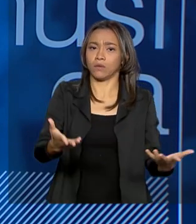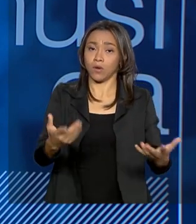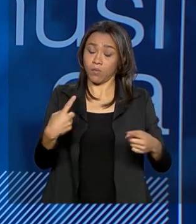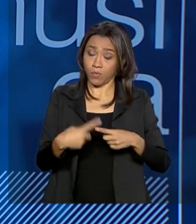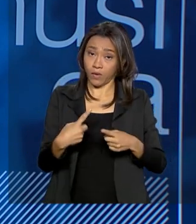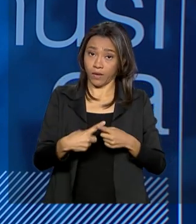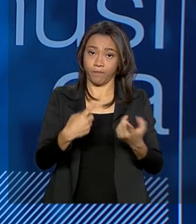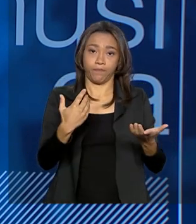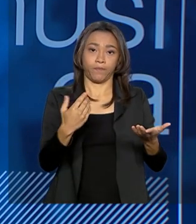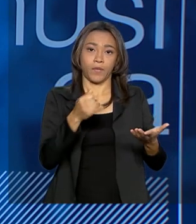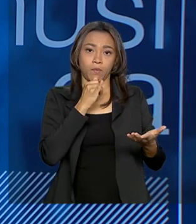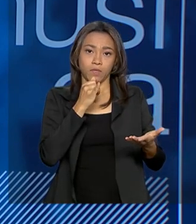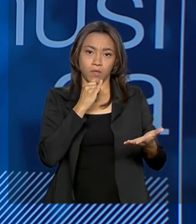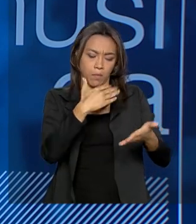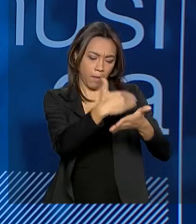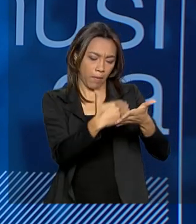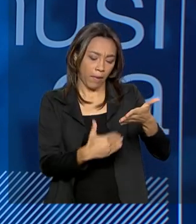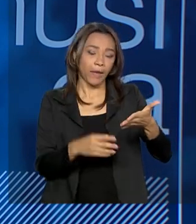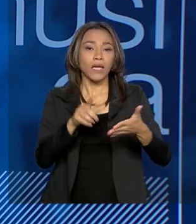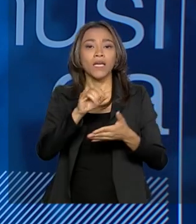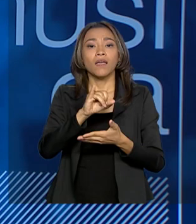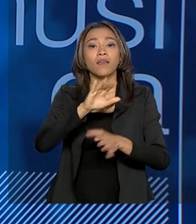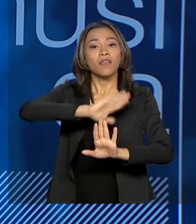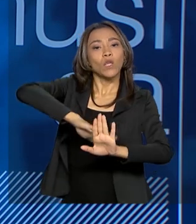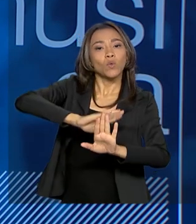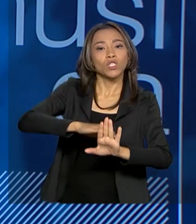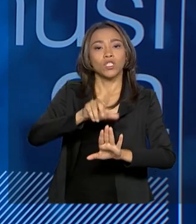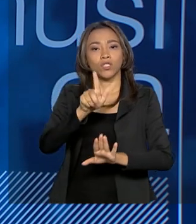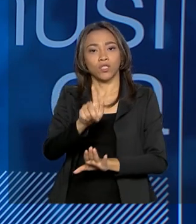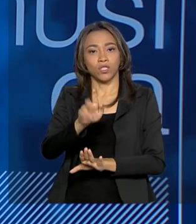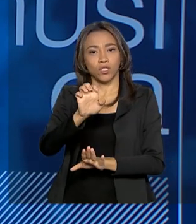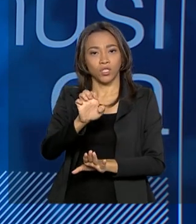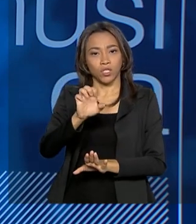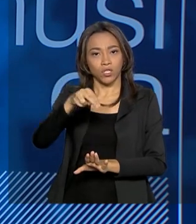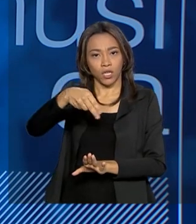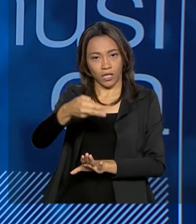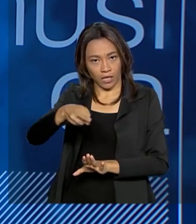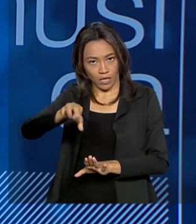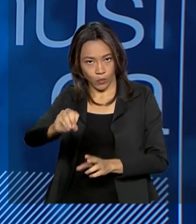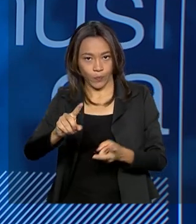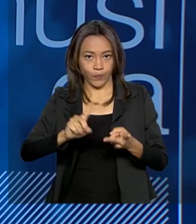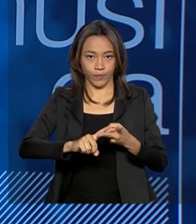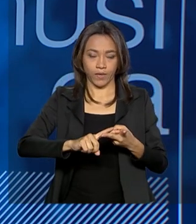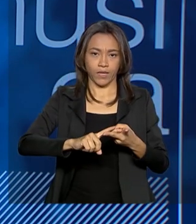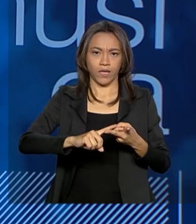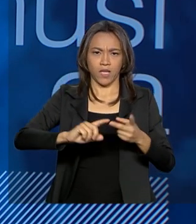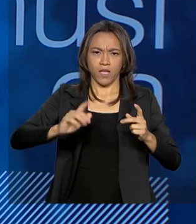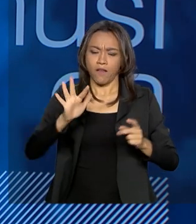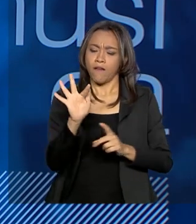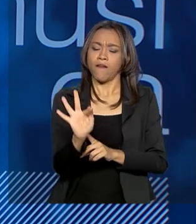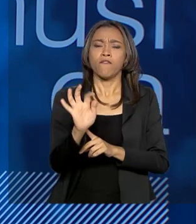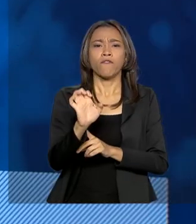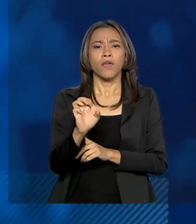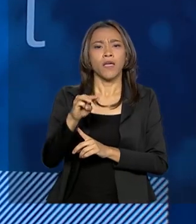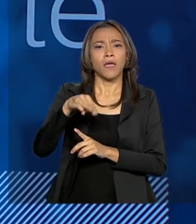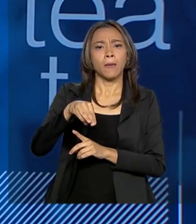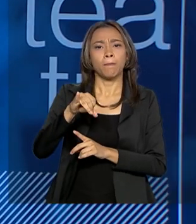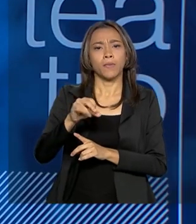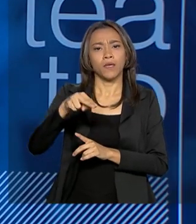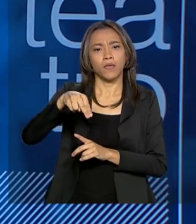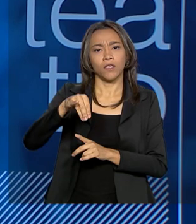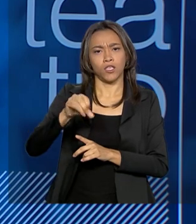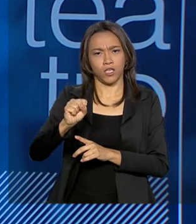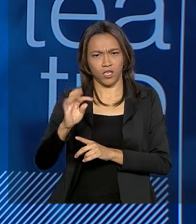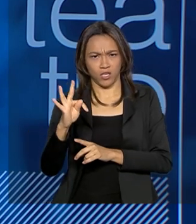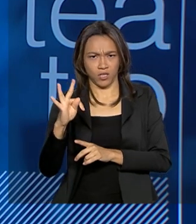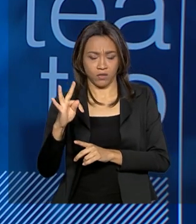de ideologia de gênero, de feminismo, desse modo, covardemente com crianças, isso é